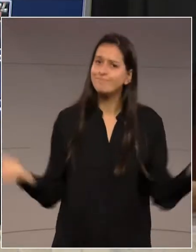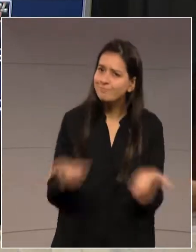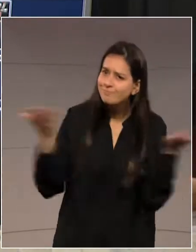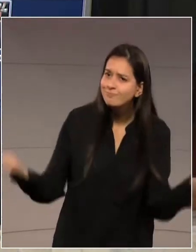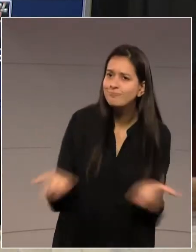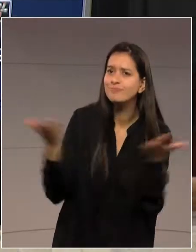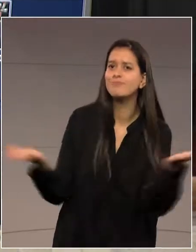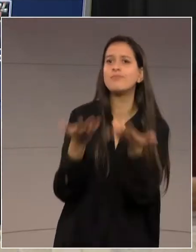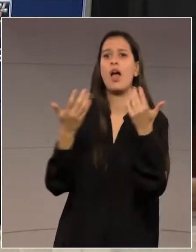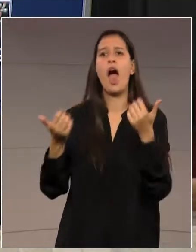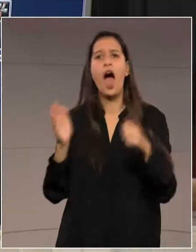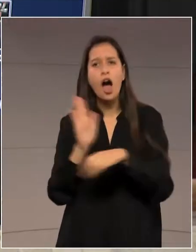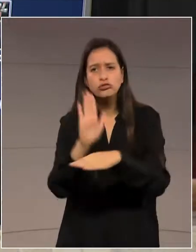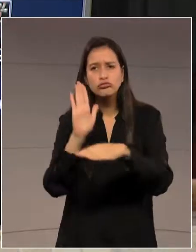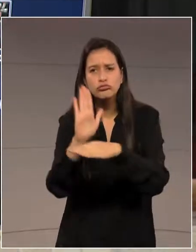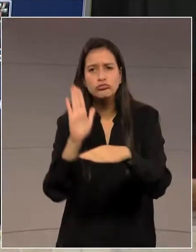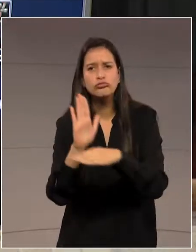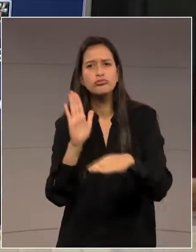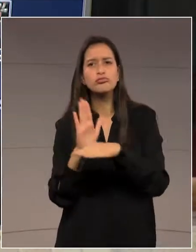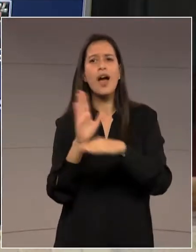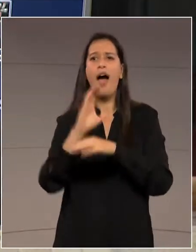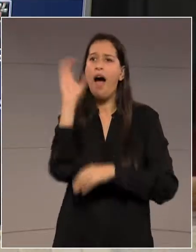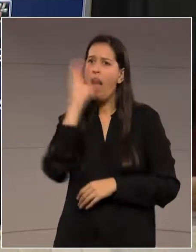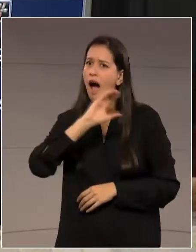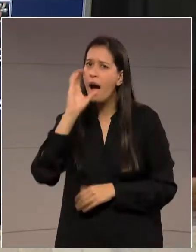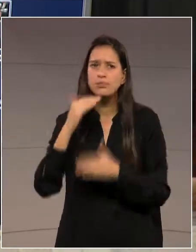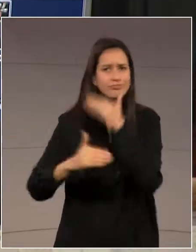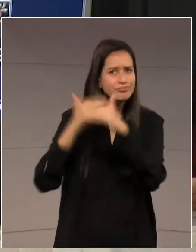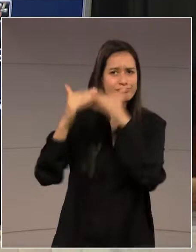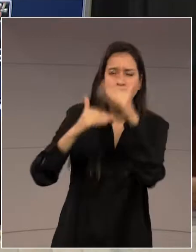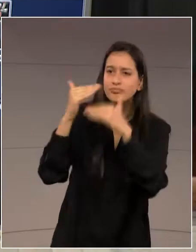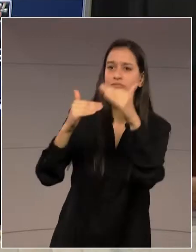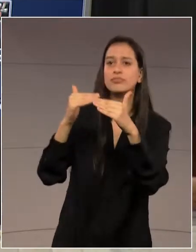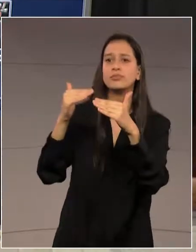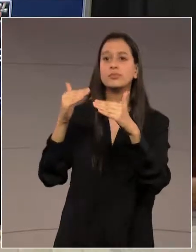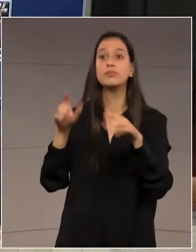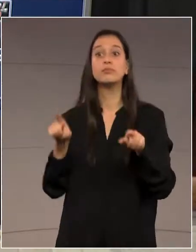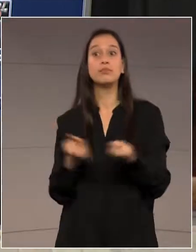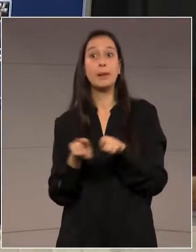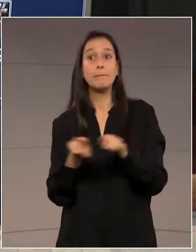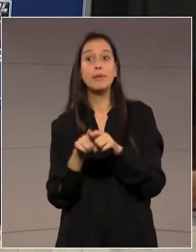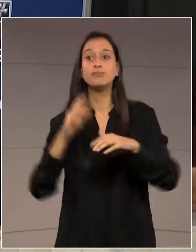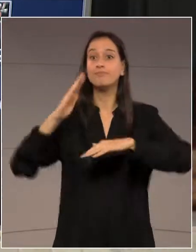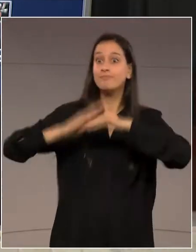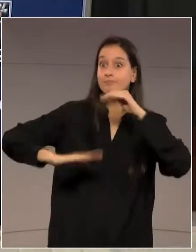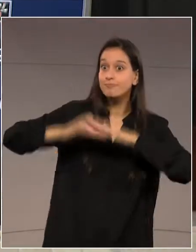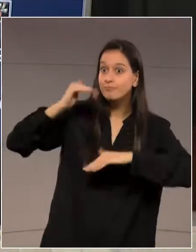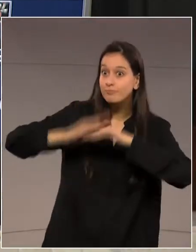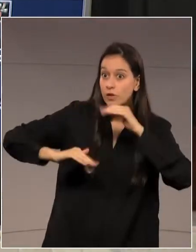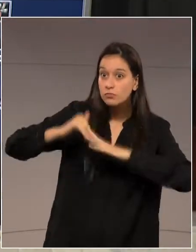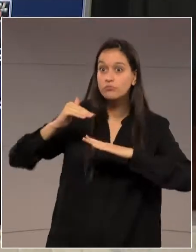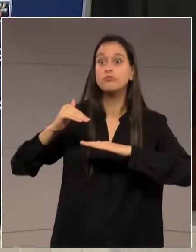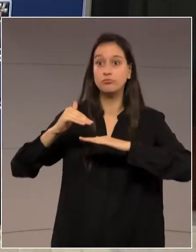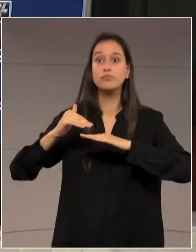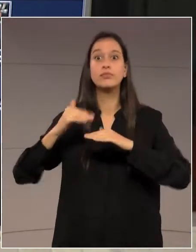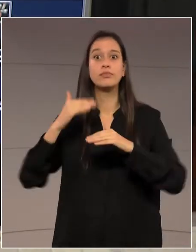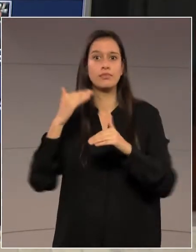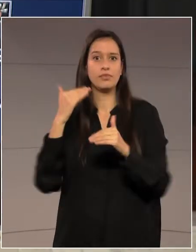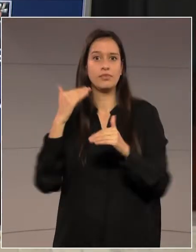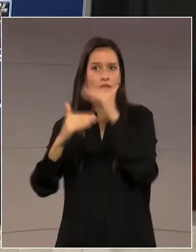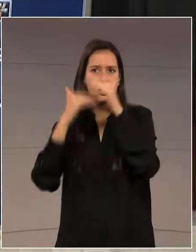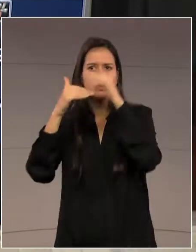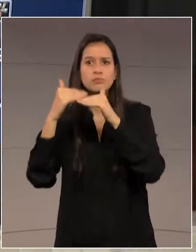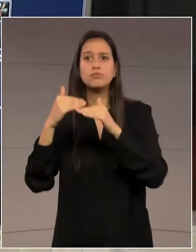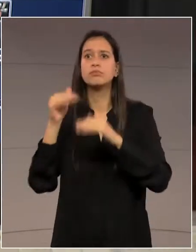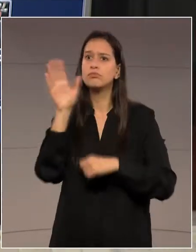a fazer tramitar com rapidez o plano de carreira, que ainda tramita no Poder